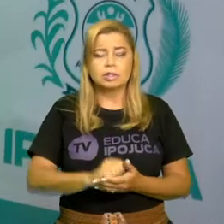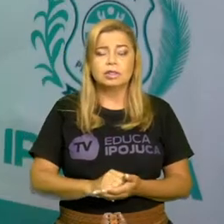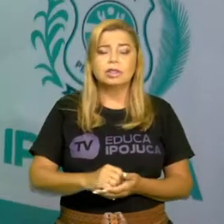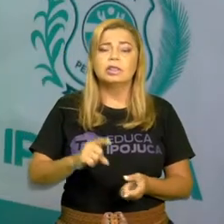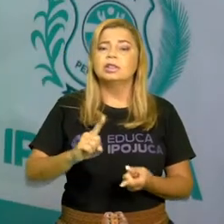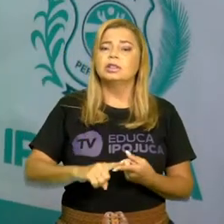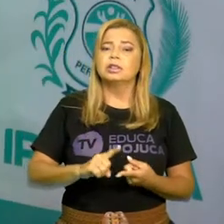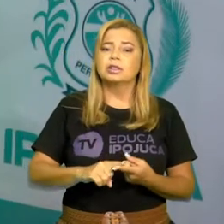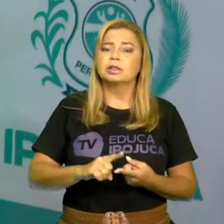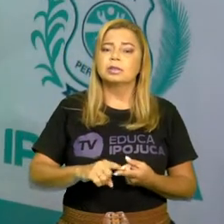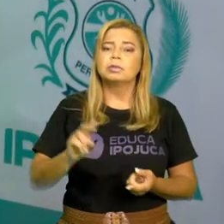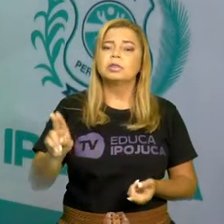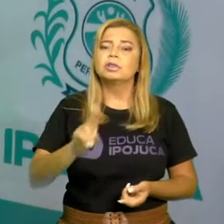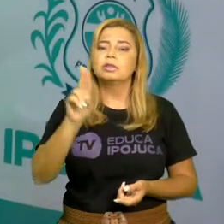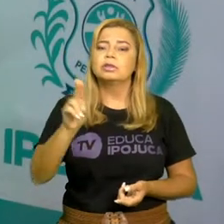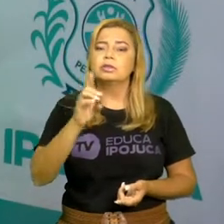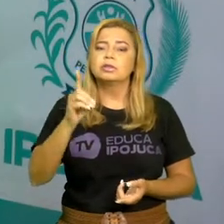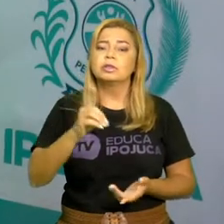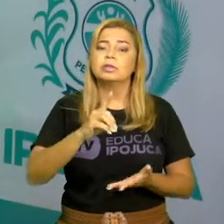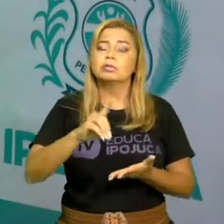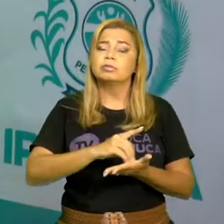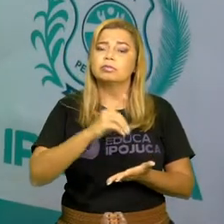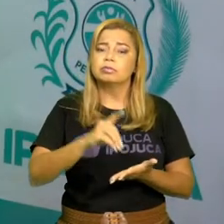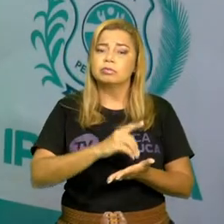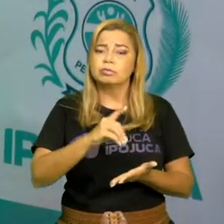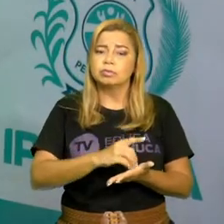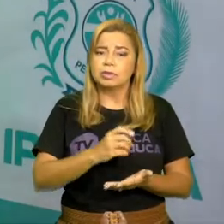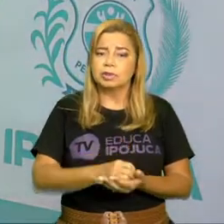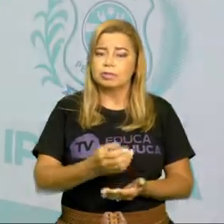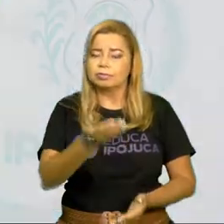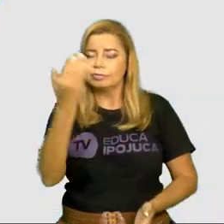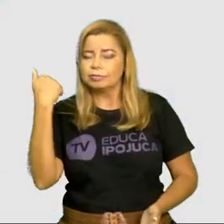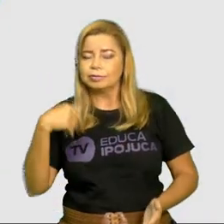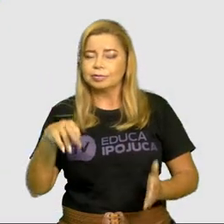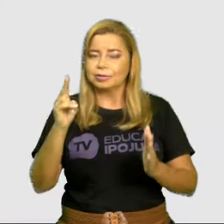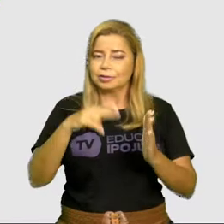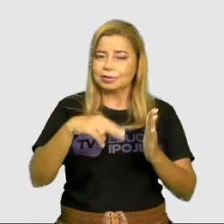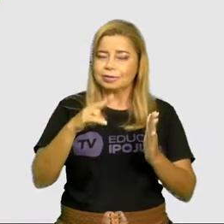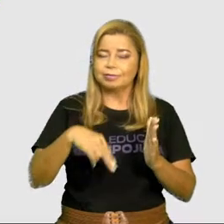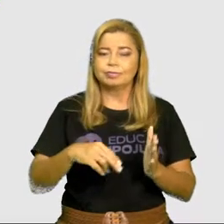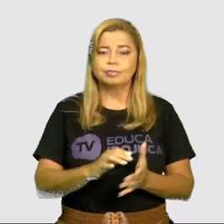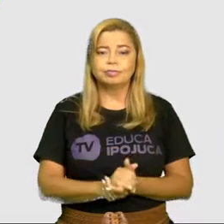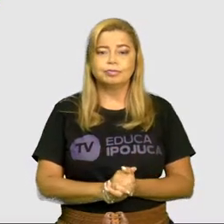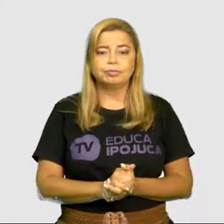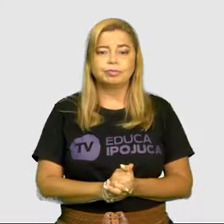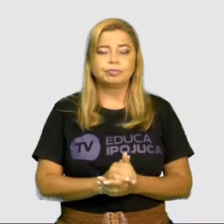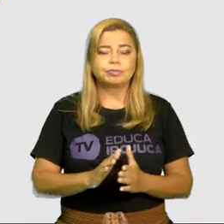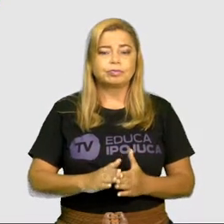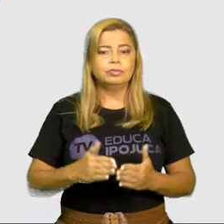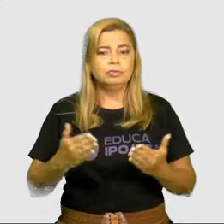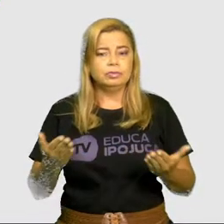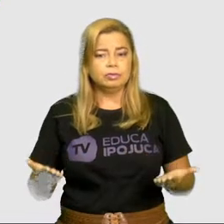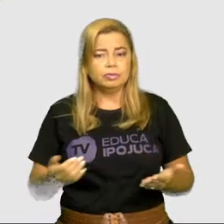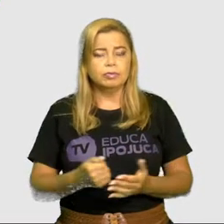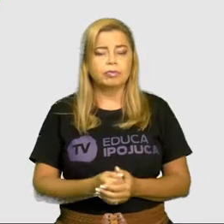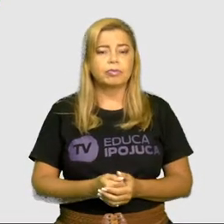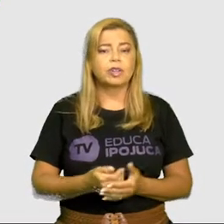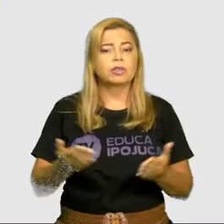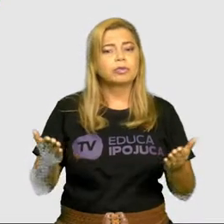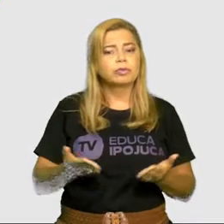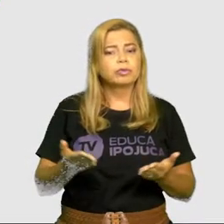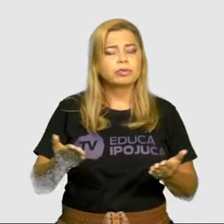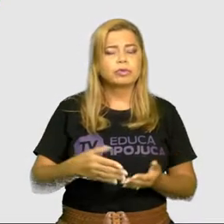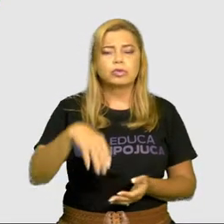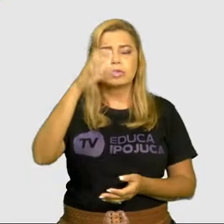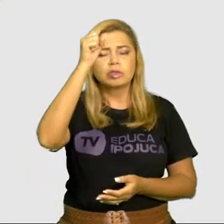utilizar o nosso dicionário. Vamos ler aqui comigo? Nesta aula vamos aprender a ordem do alfabeto.